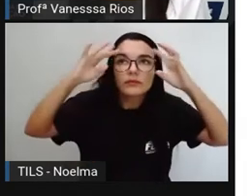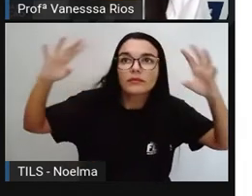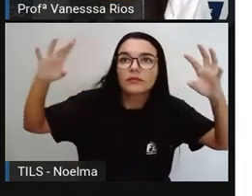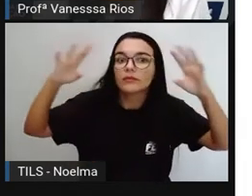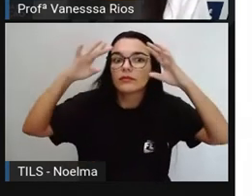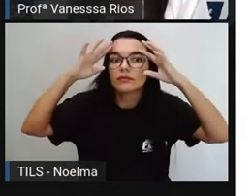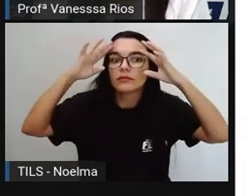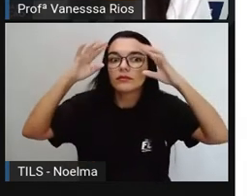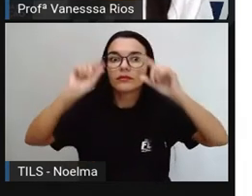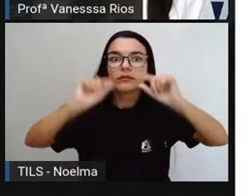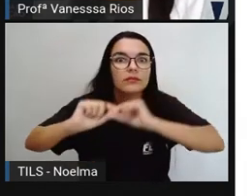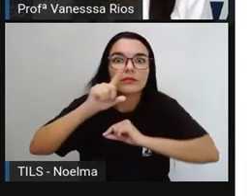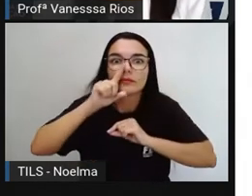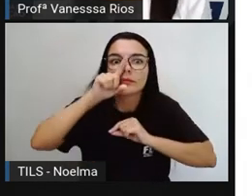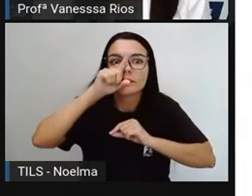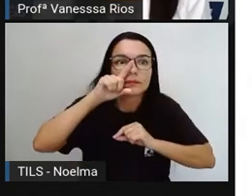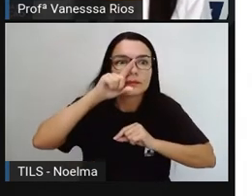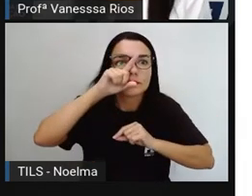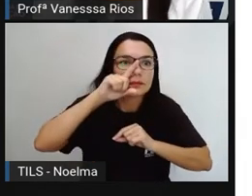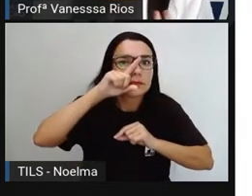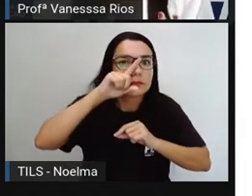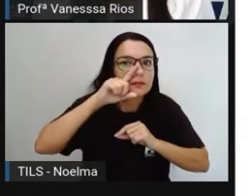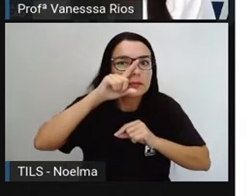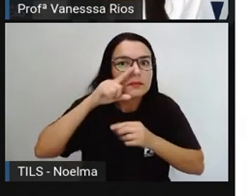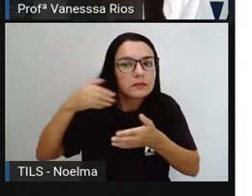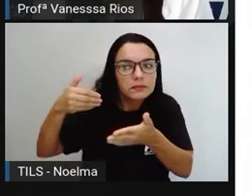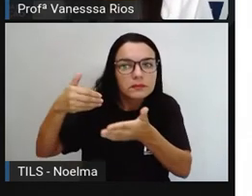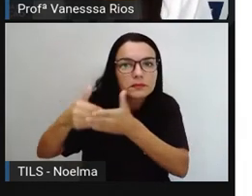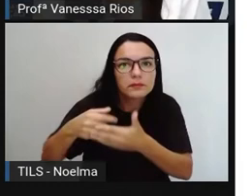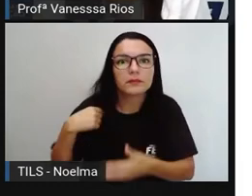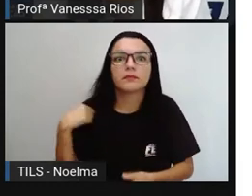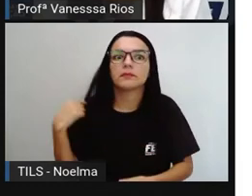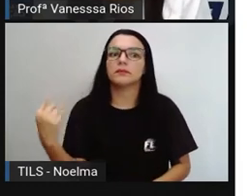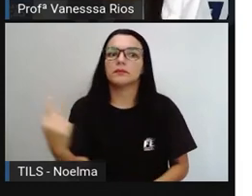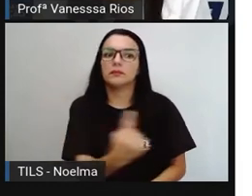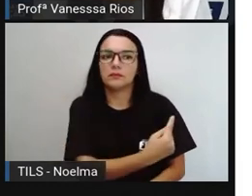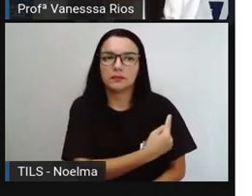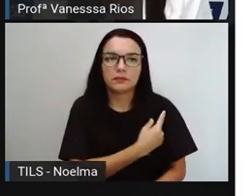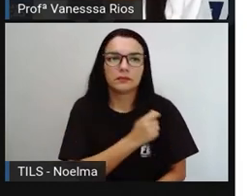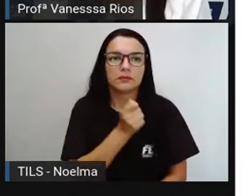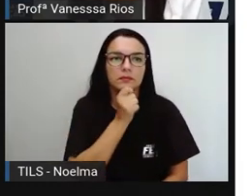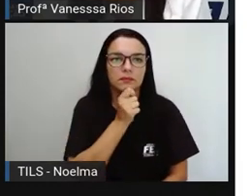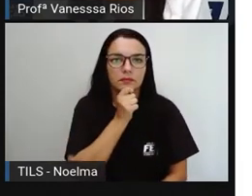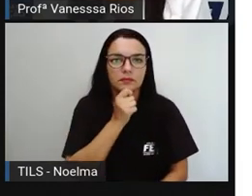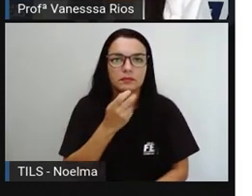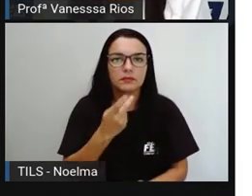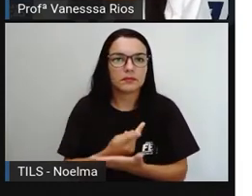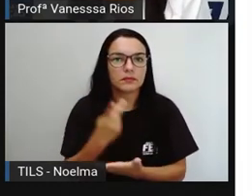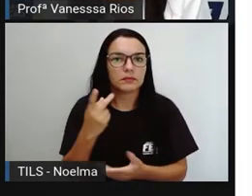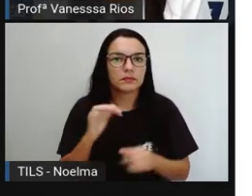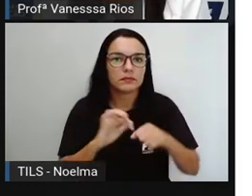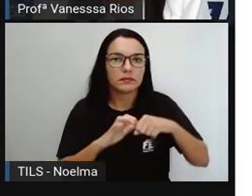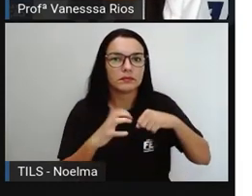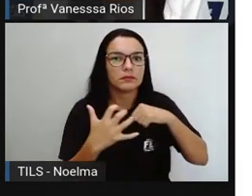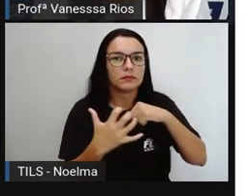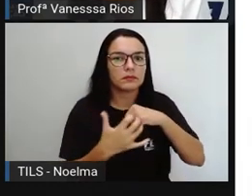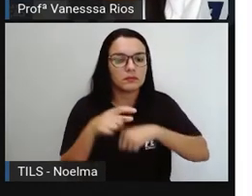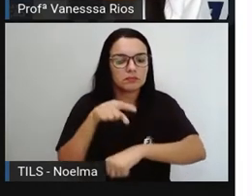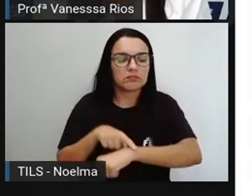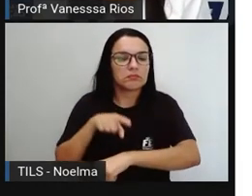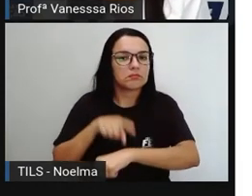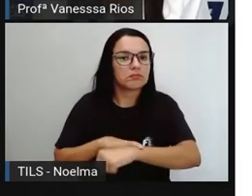o quanto um perigo, né? Nos rondou e ainda nos ronda em relação aos acontecimentos acontecimentos da atualidade